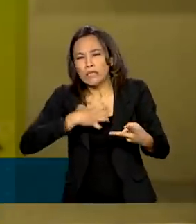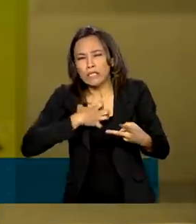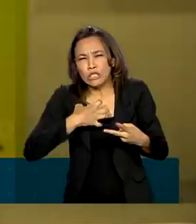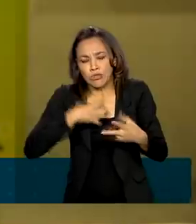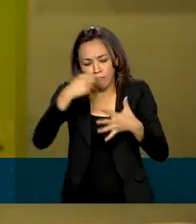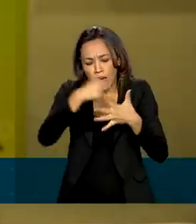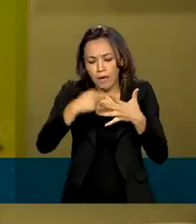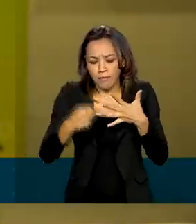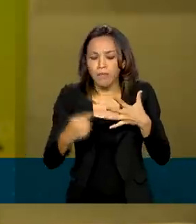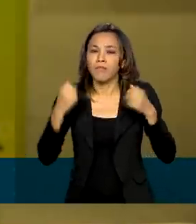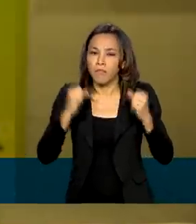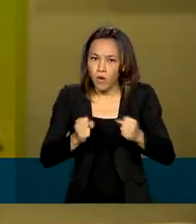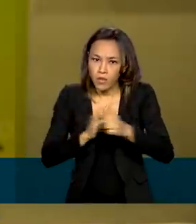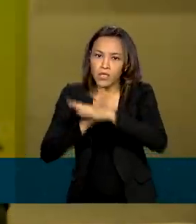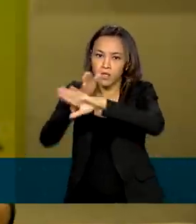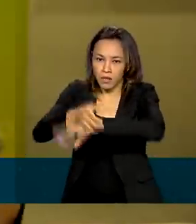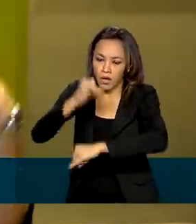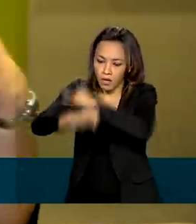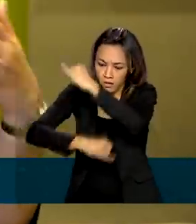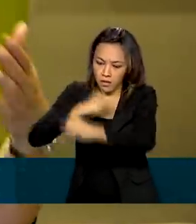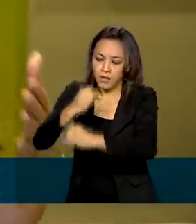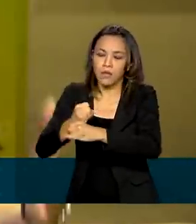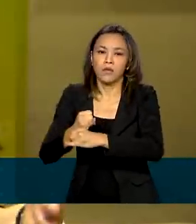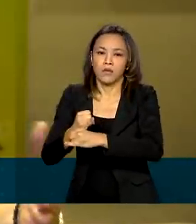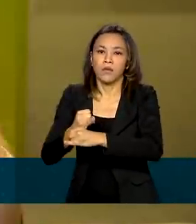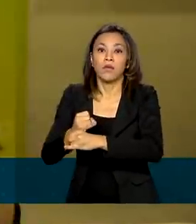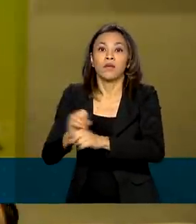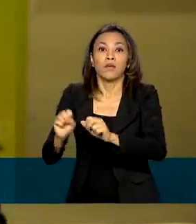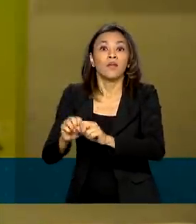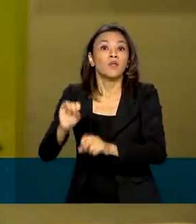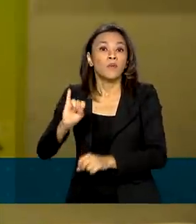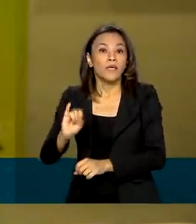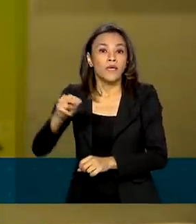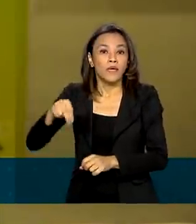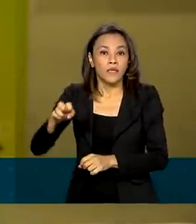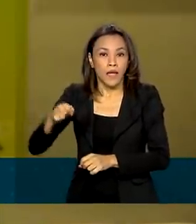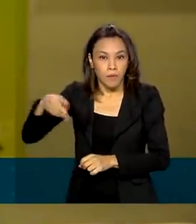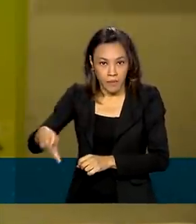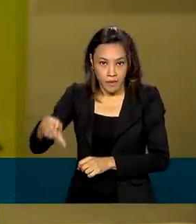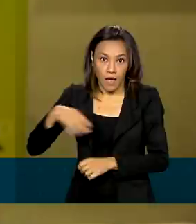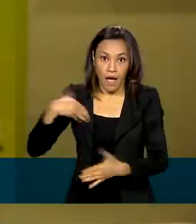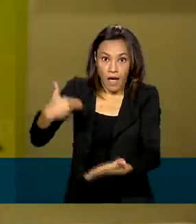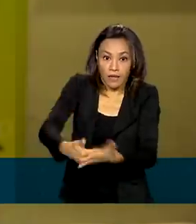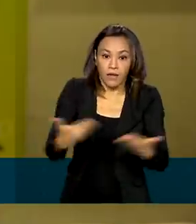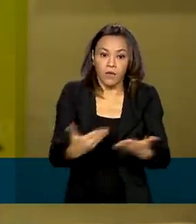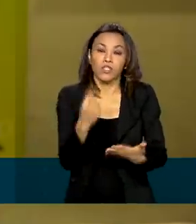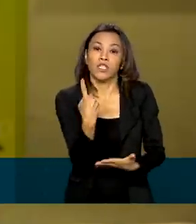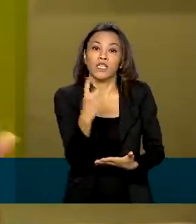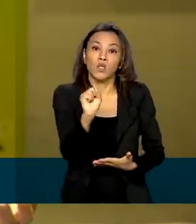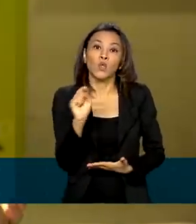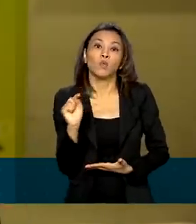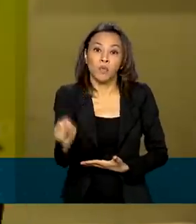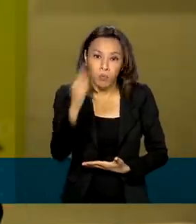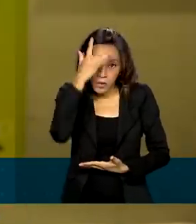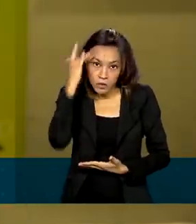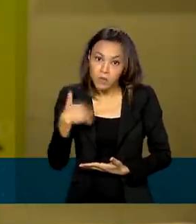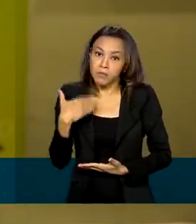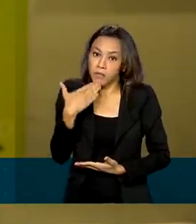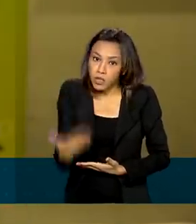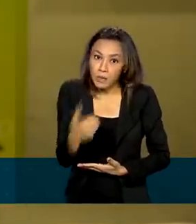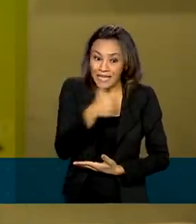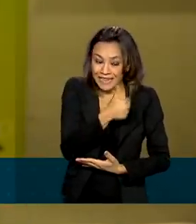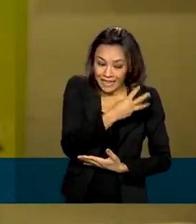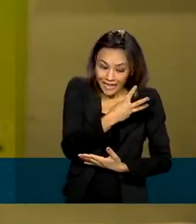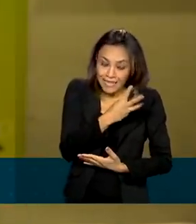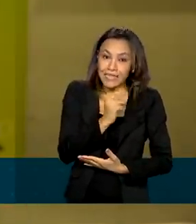também podem recorrer no portal do Inep para fazerem uma nova prova. Até agora, 18 mil candidatos entraram com esse pedido. 13